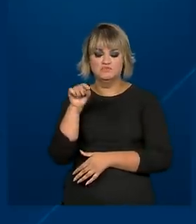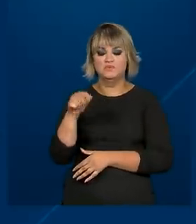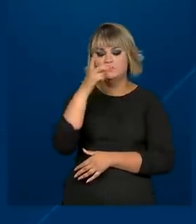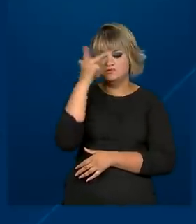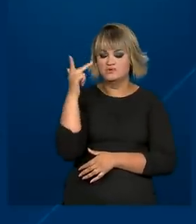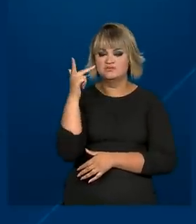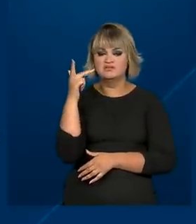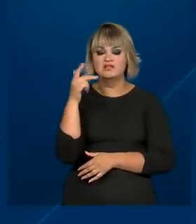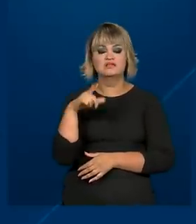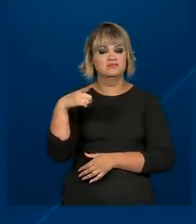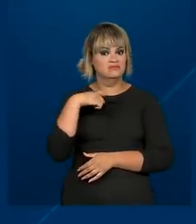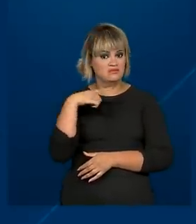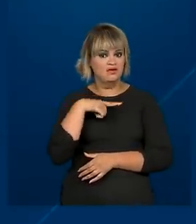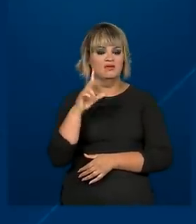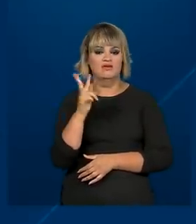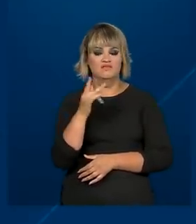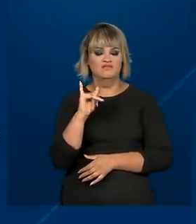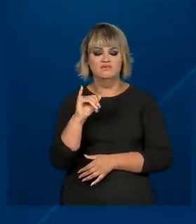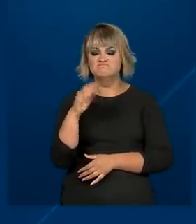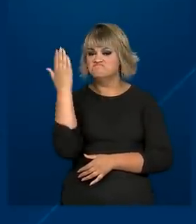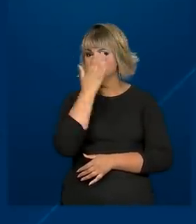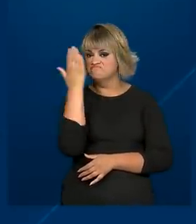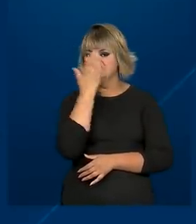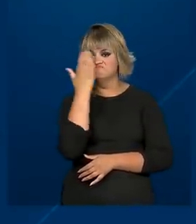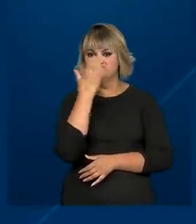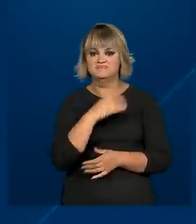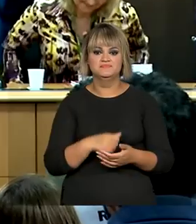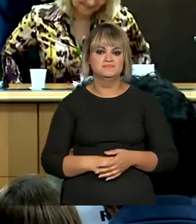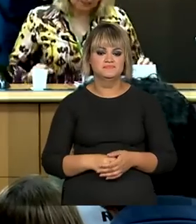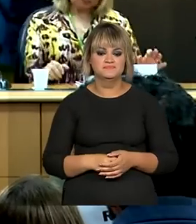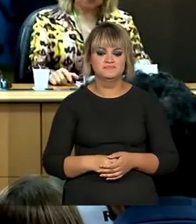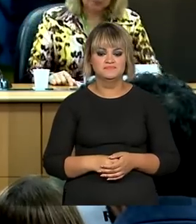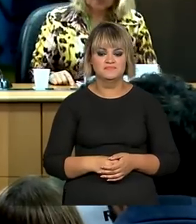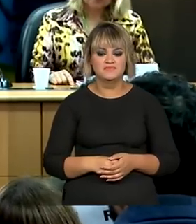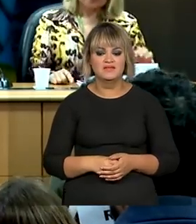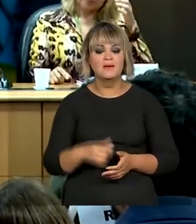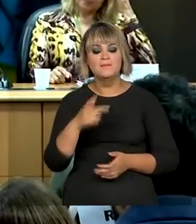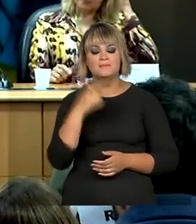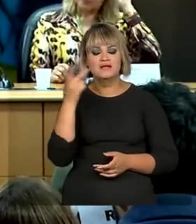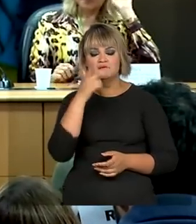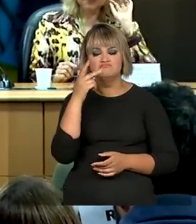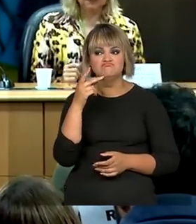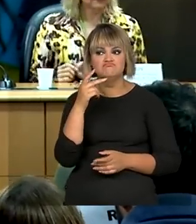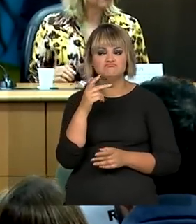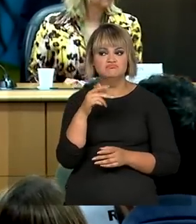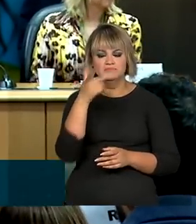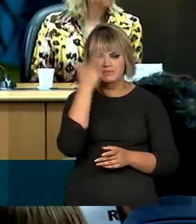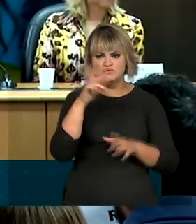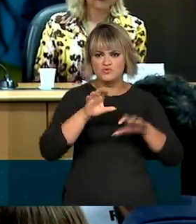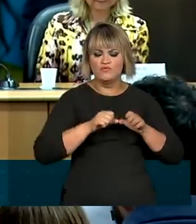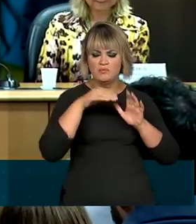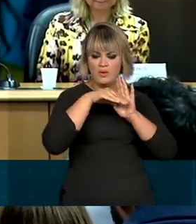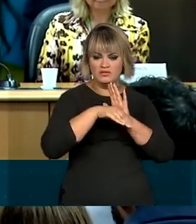pessoas vivem com o vírus HIV e não sabem. Para que o número de infectados continue caindo,